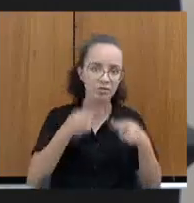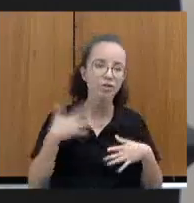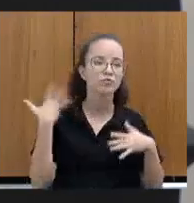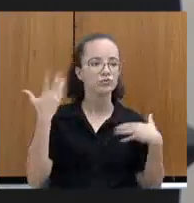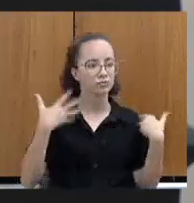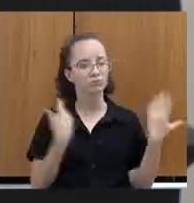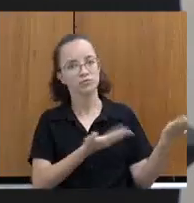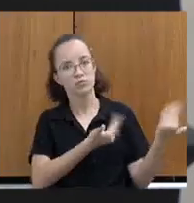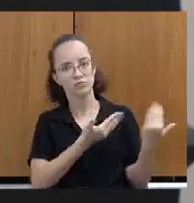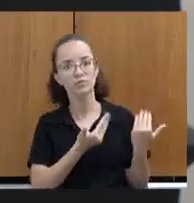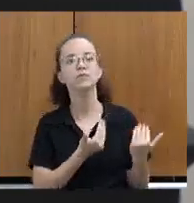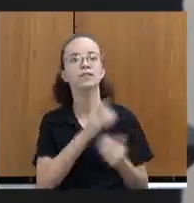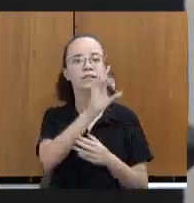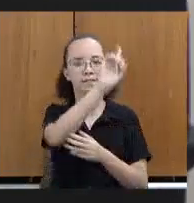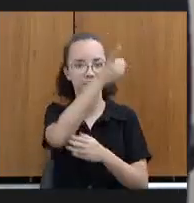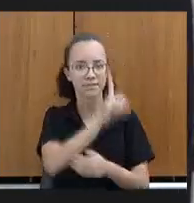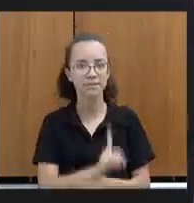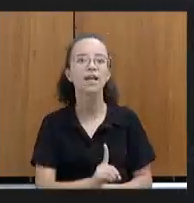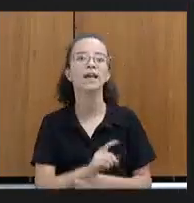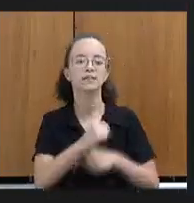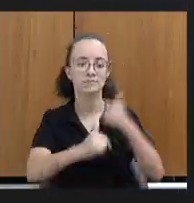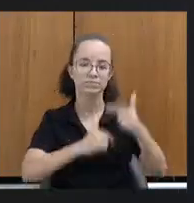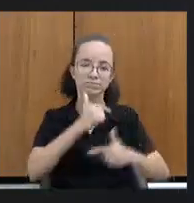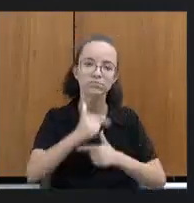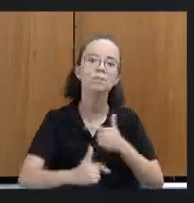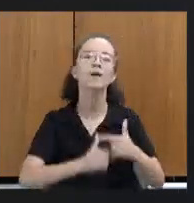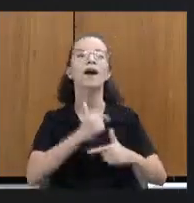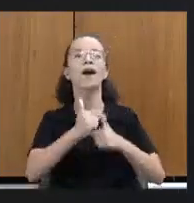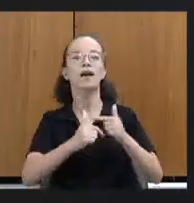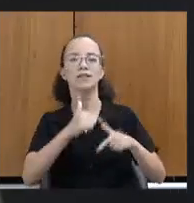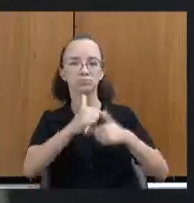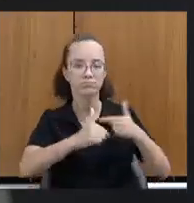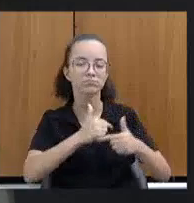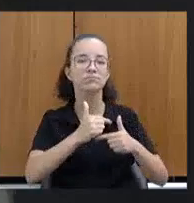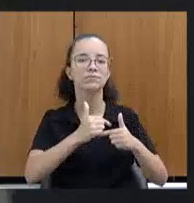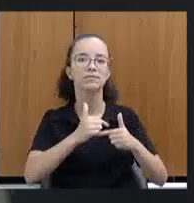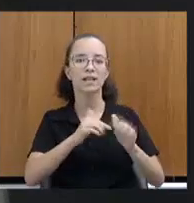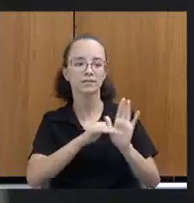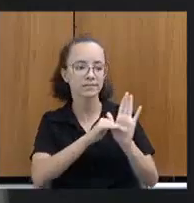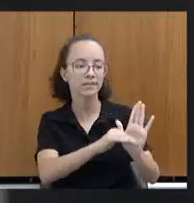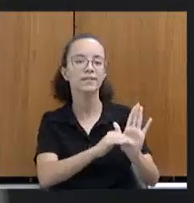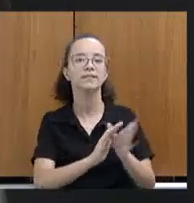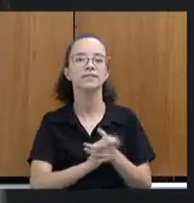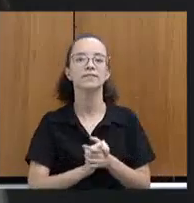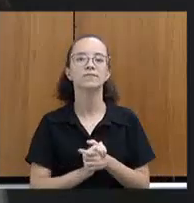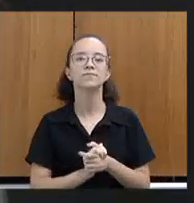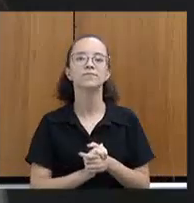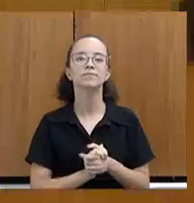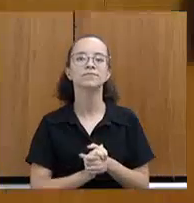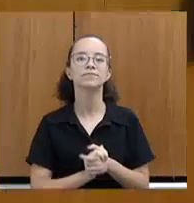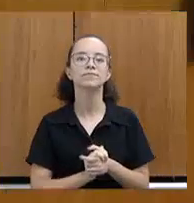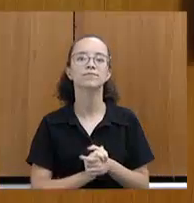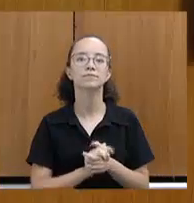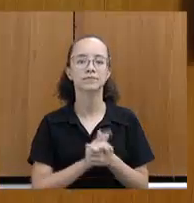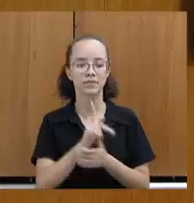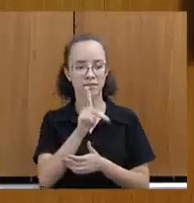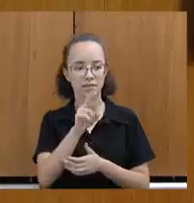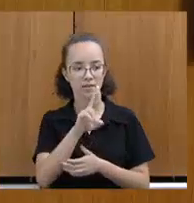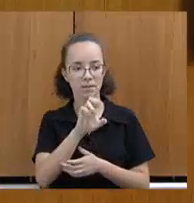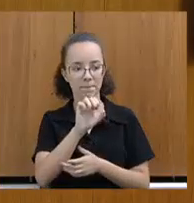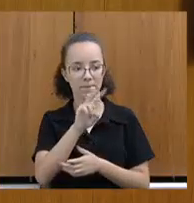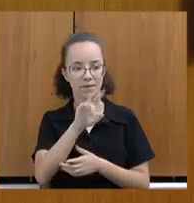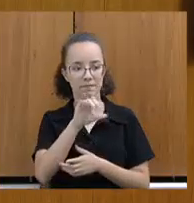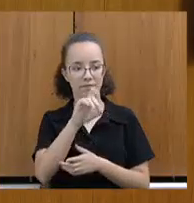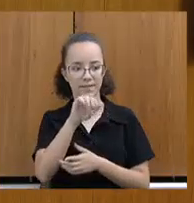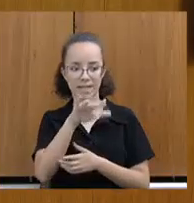juventude, de deficiente, trabalho, previdência, assistência. Previdência. Previdência, não. É porque a comissão